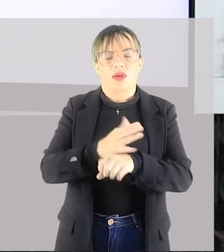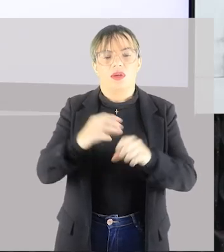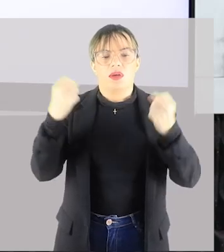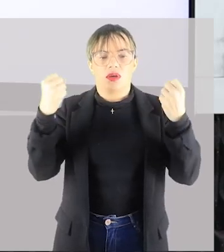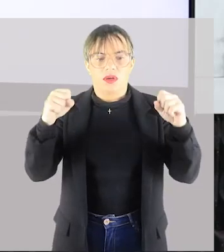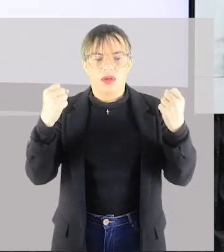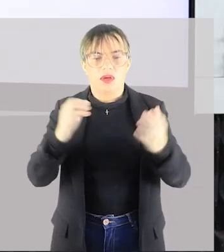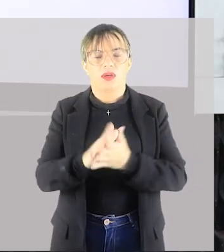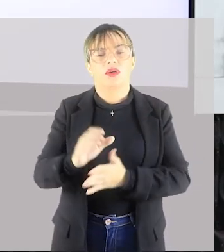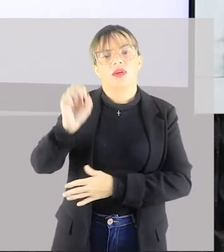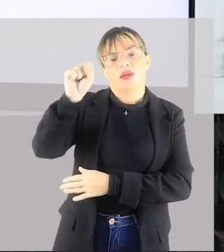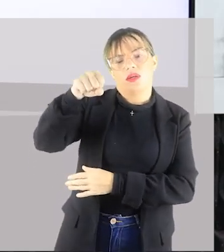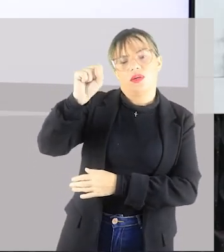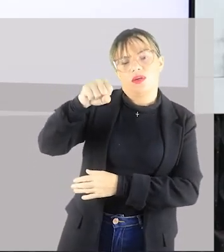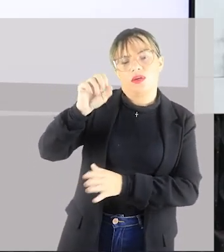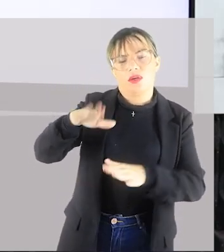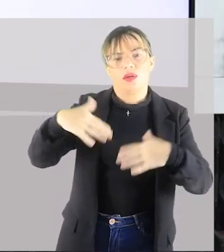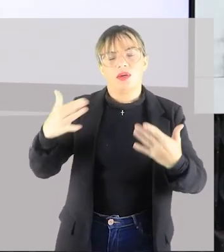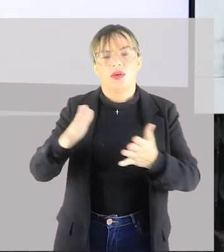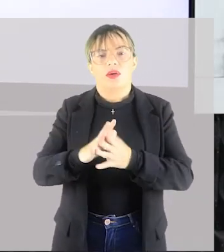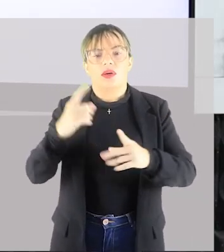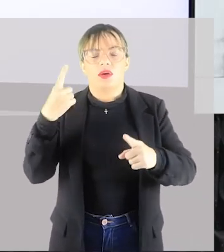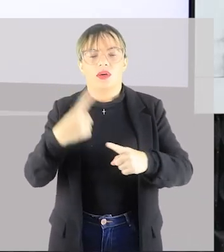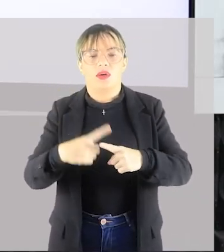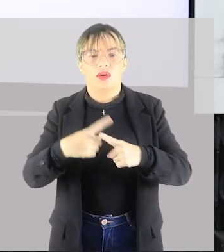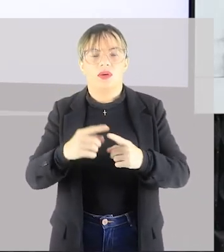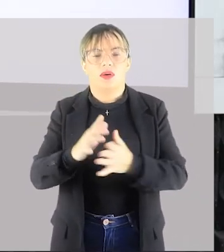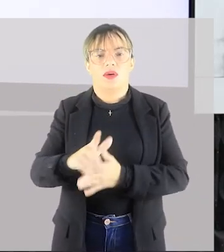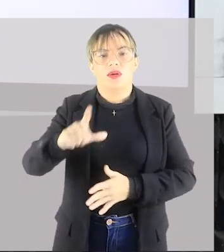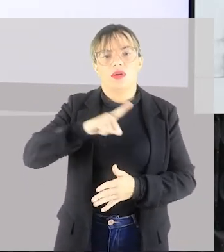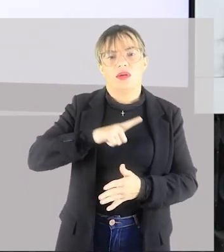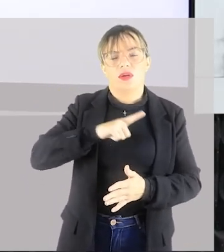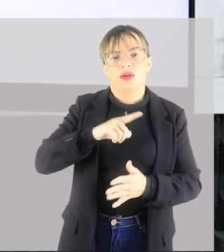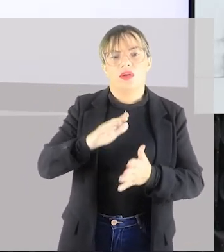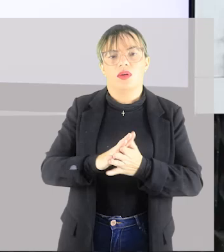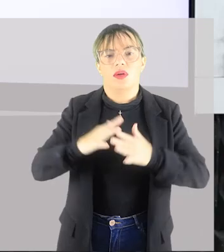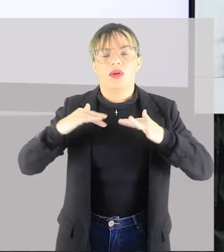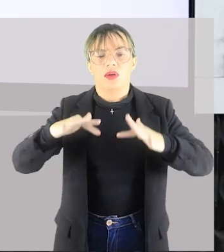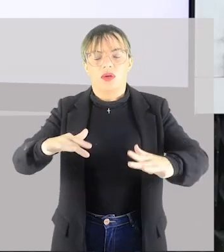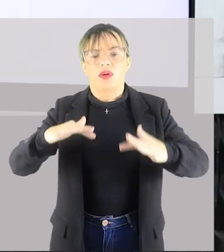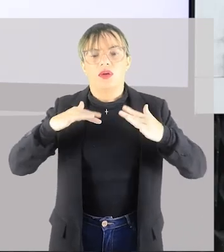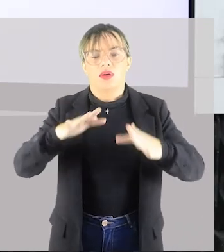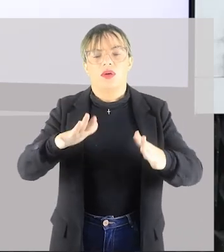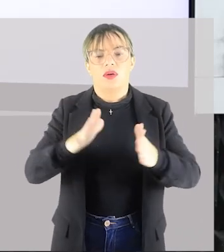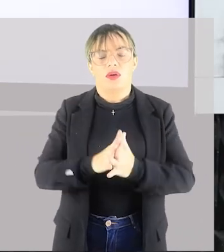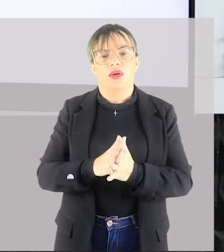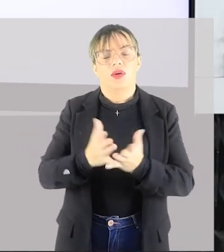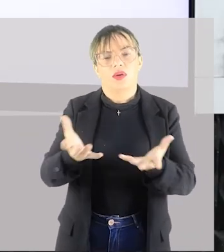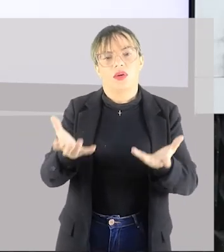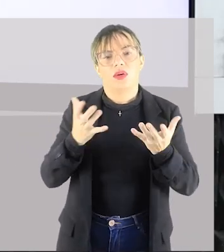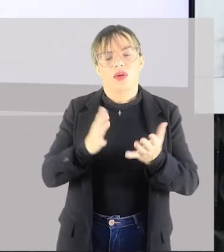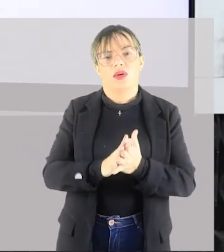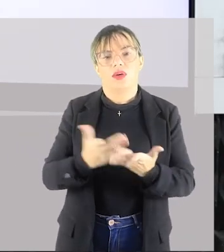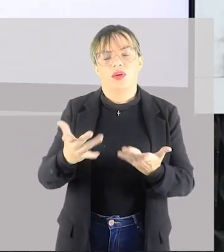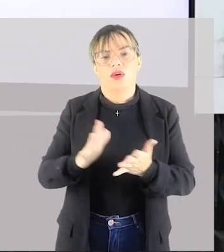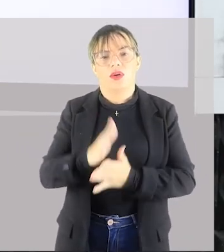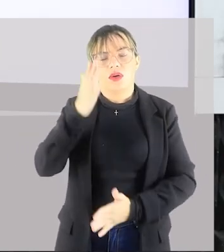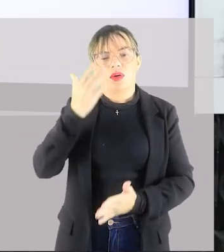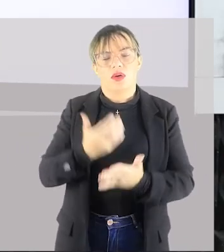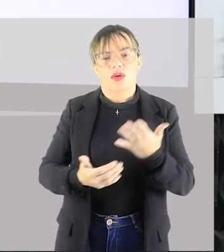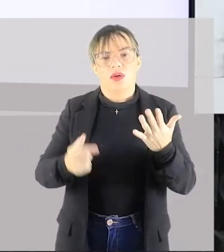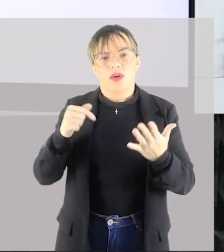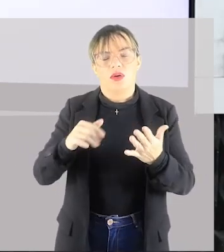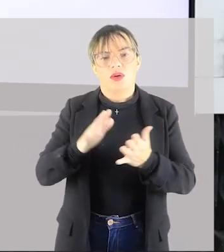Ela é uma atividade física, porque ela tem movimentos voluntários que vão gerar um gasto energético